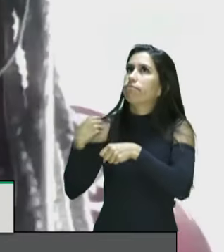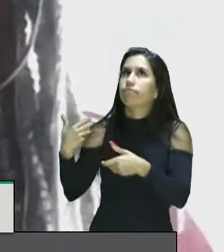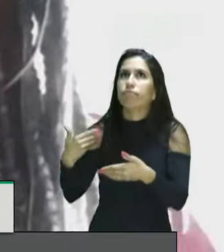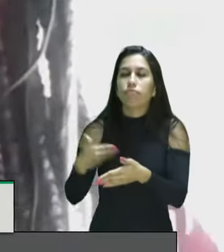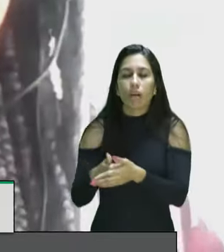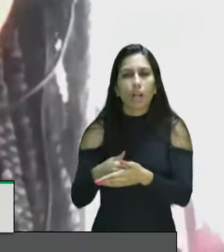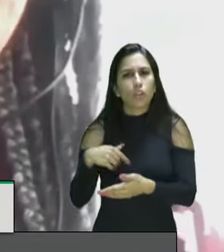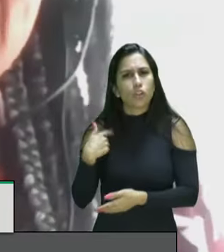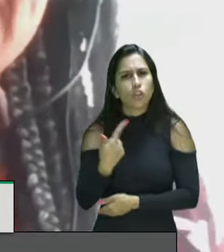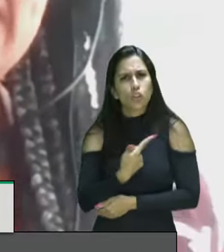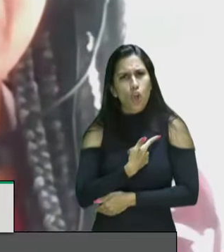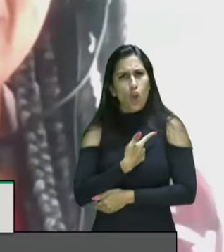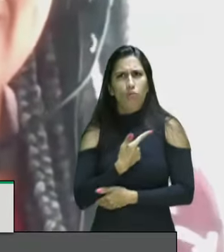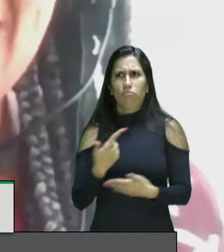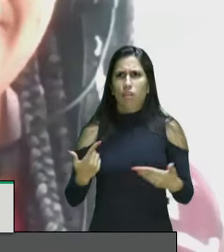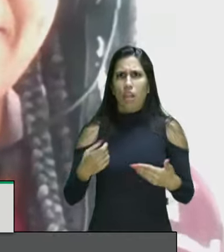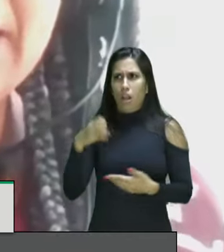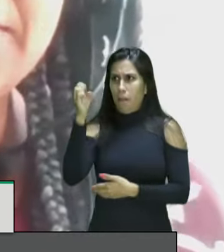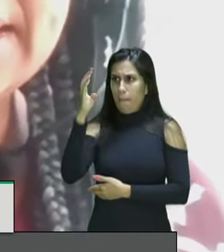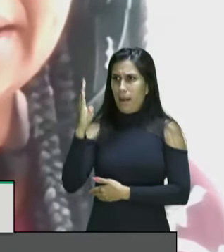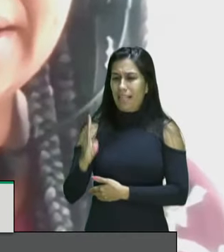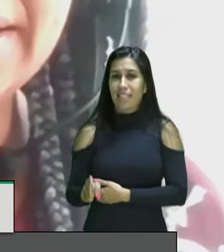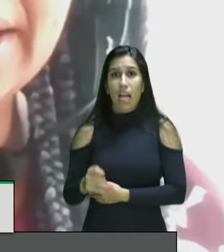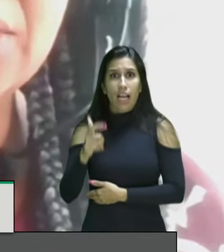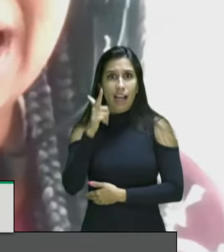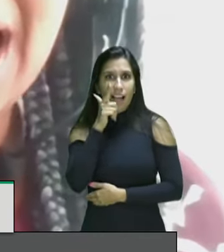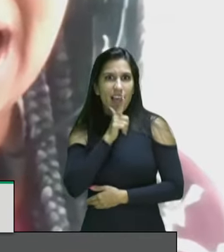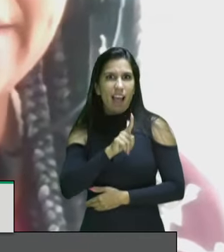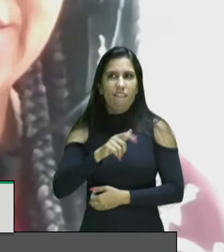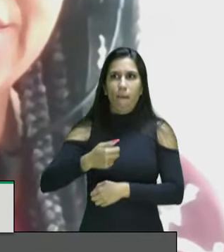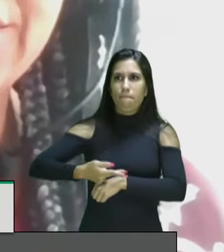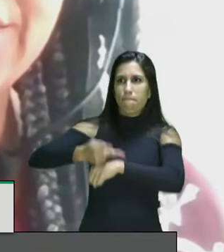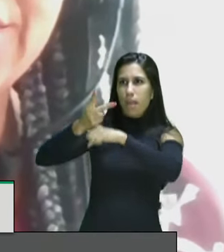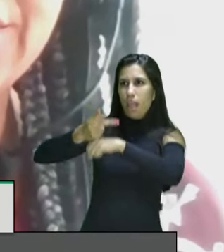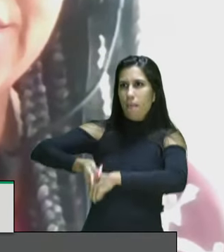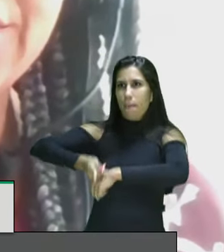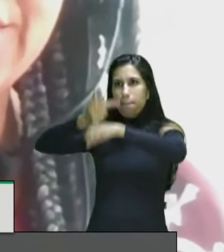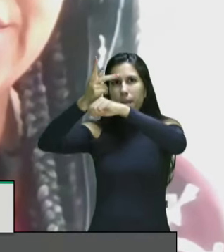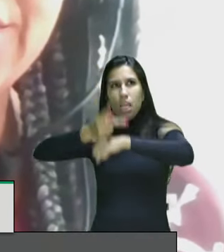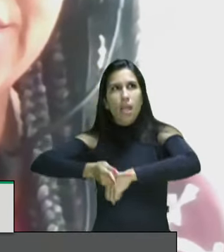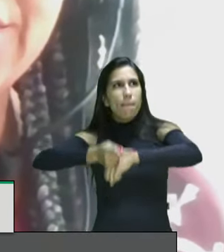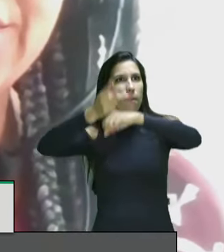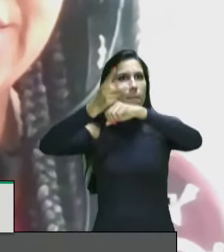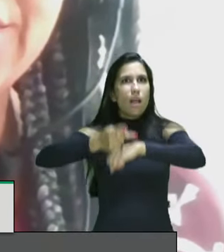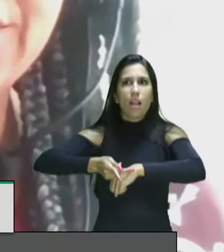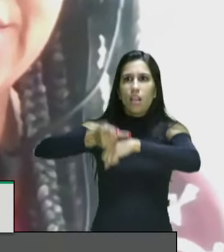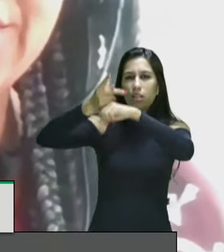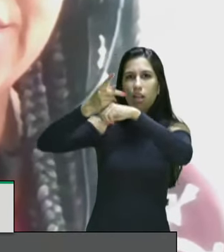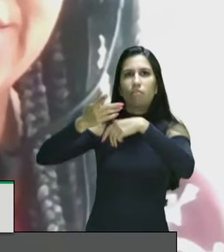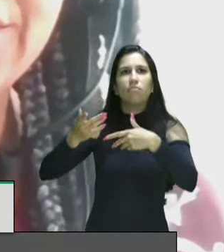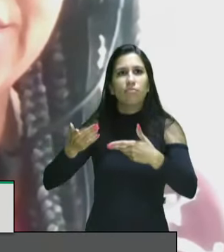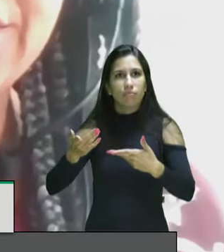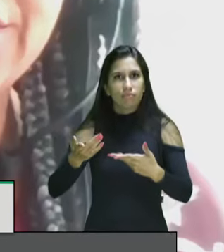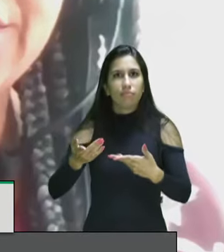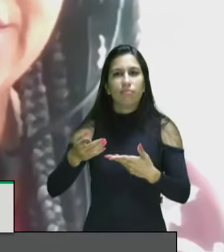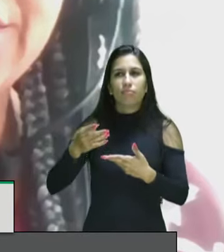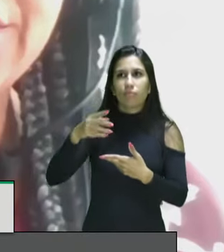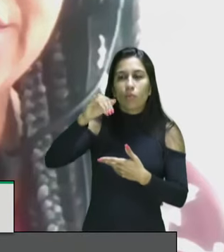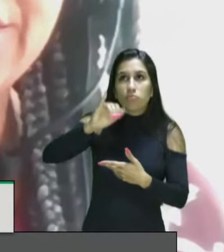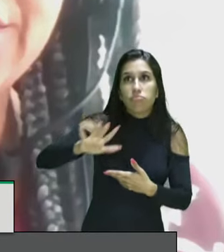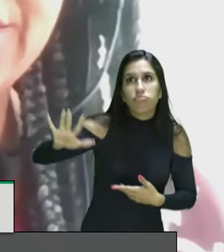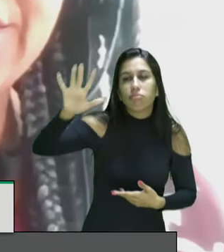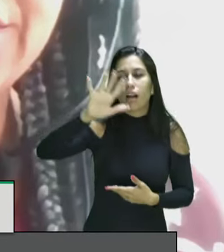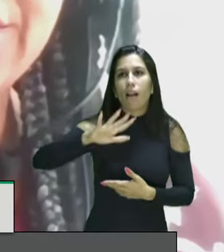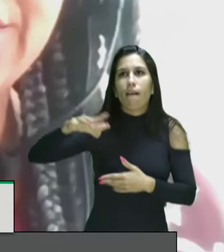gente tenha passado de um Brasil que ganhava prêmios internacionais de enfrentamento